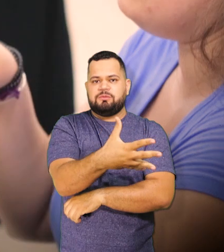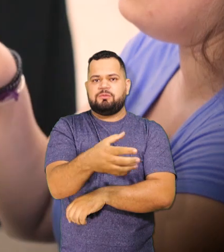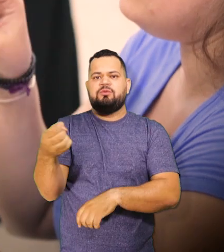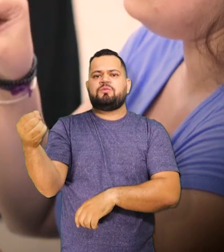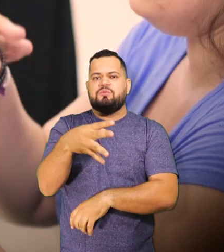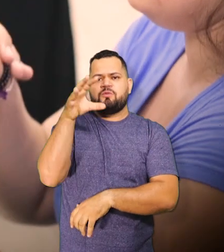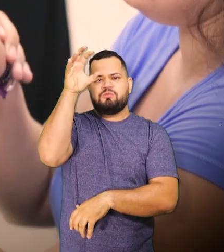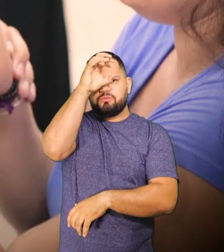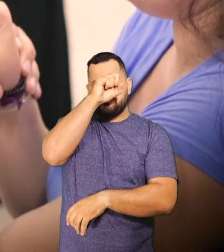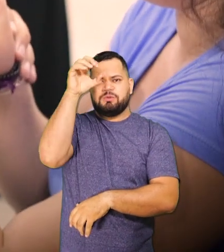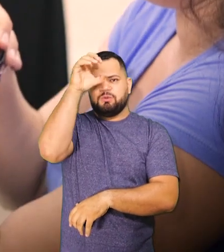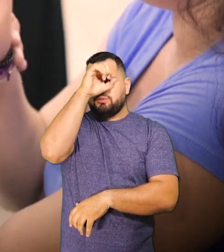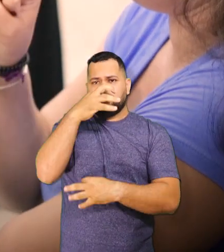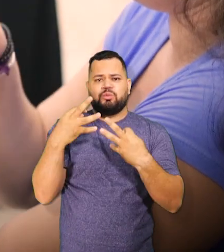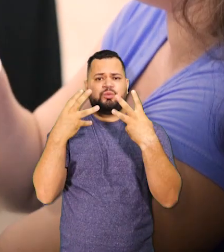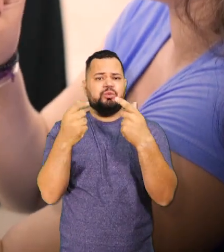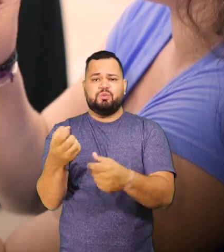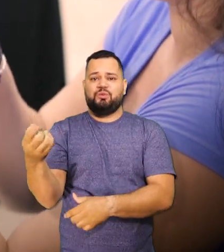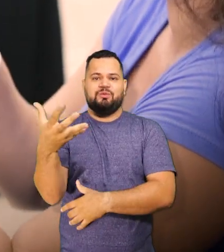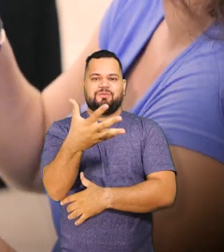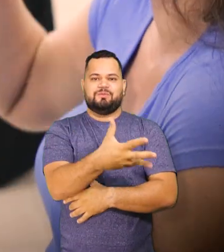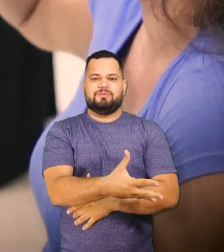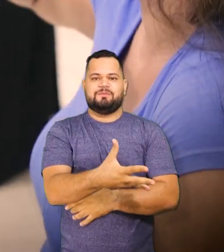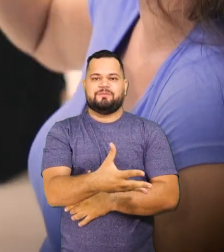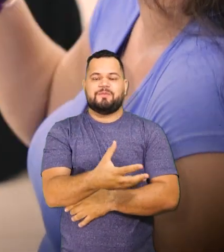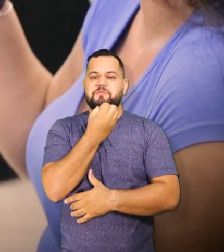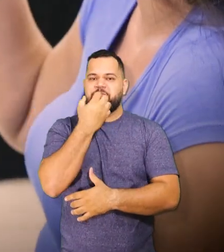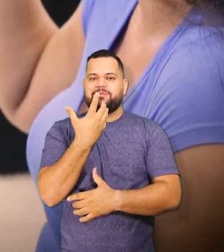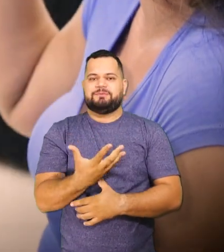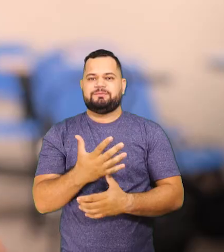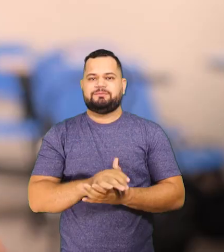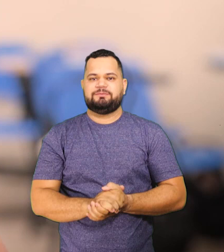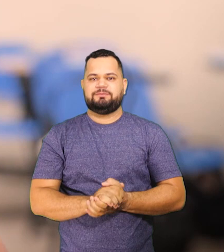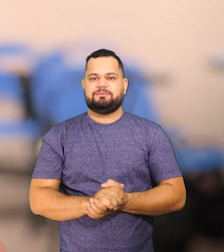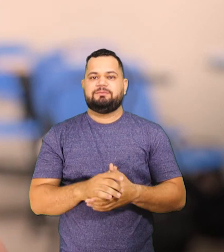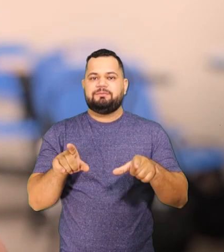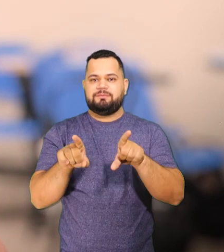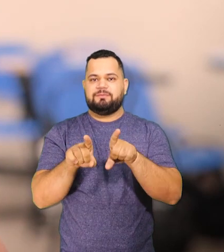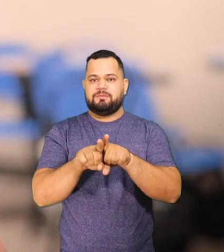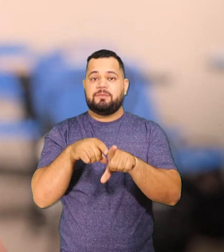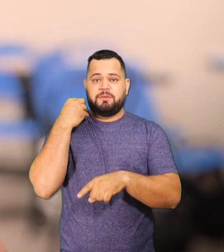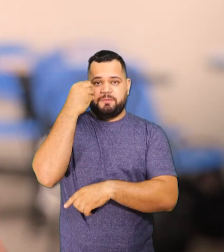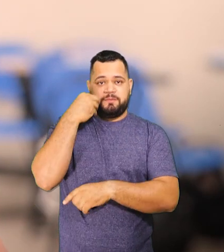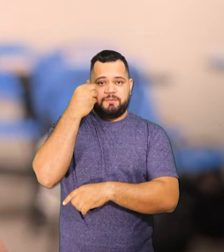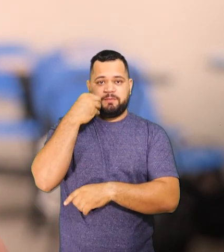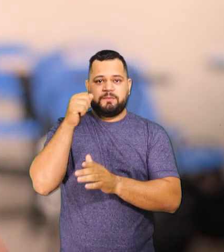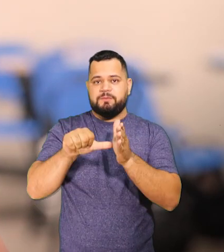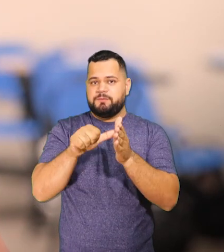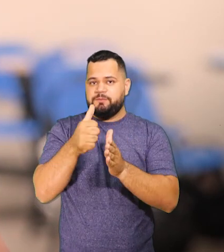é um novo aprendizado, é tudo muito novo e tem sido muito bom isso. E a minha primeira experiência foi no